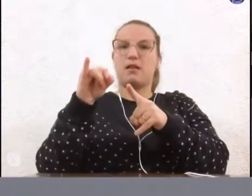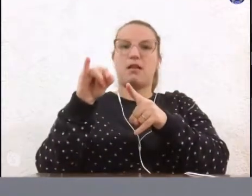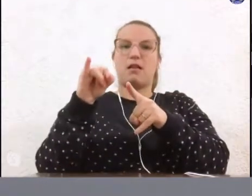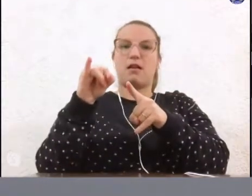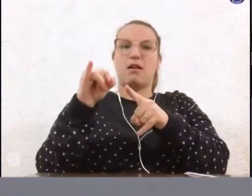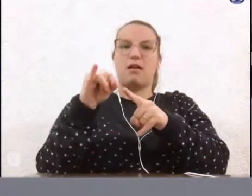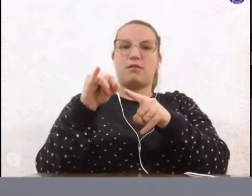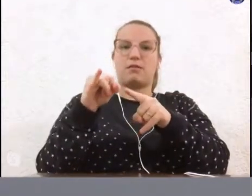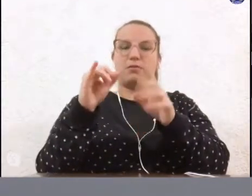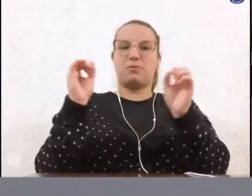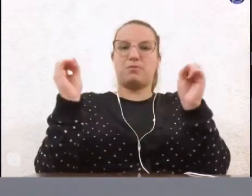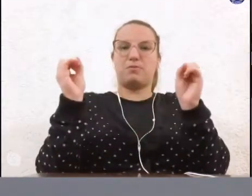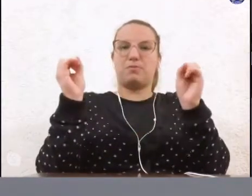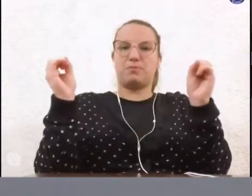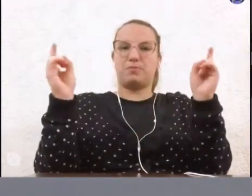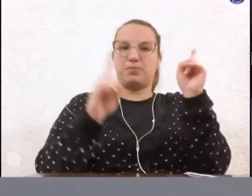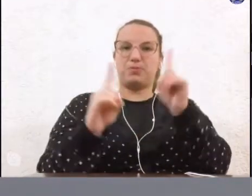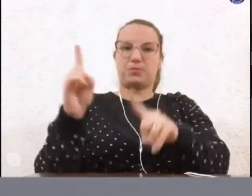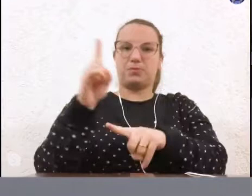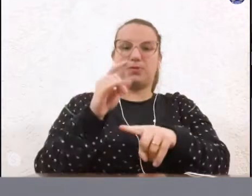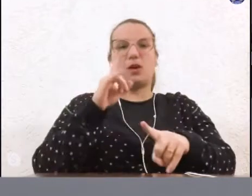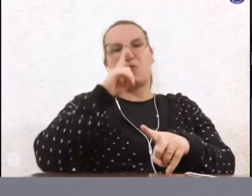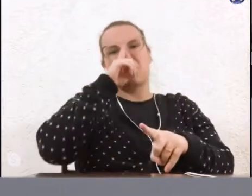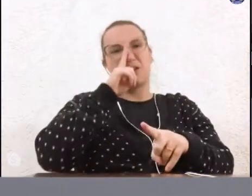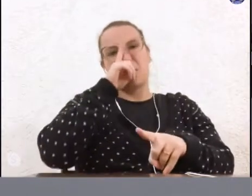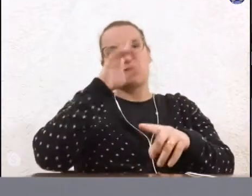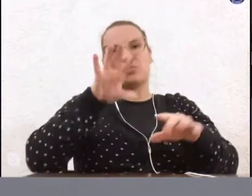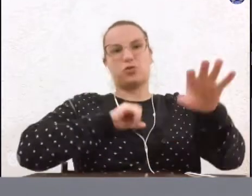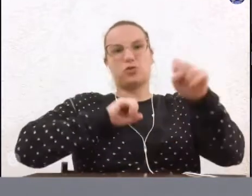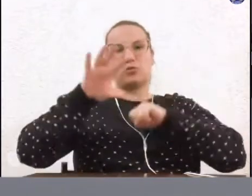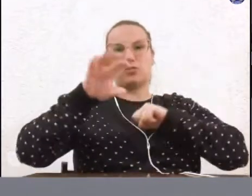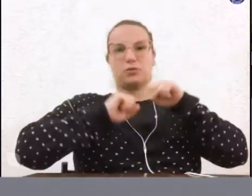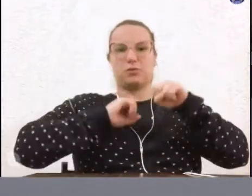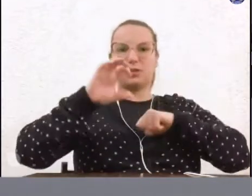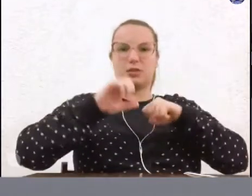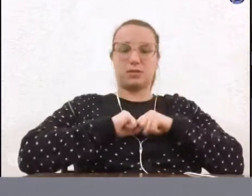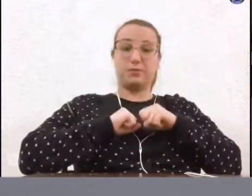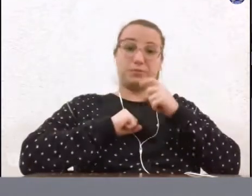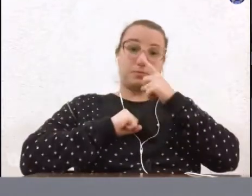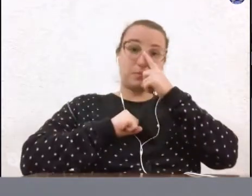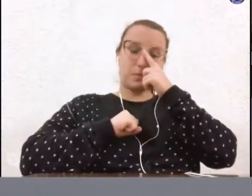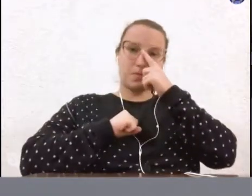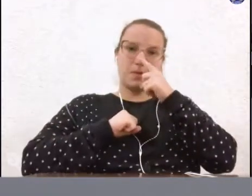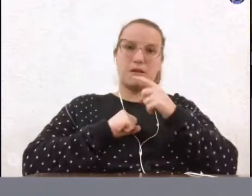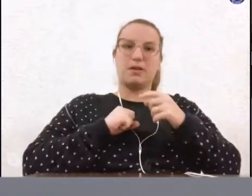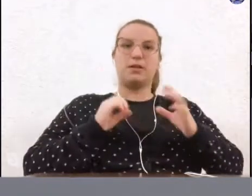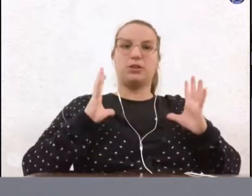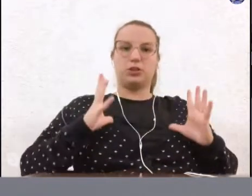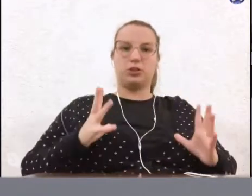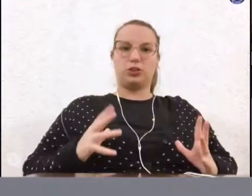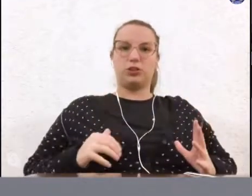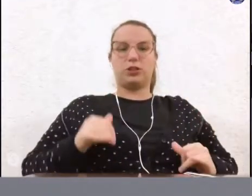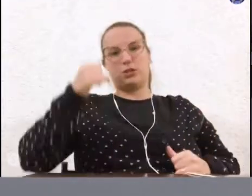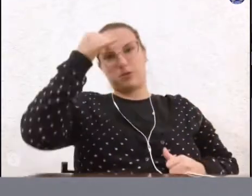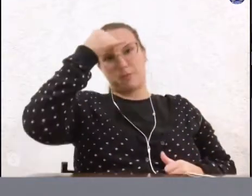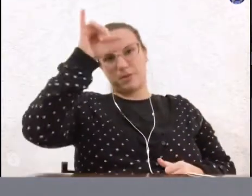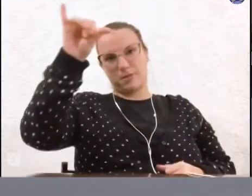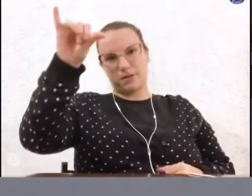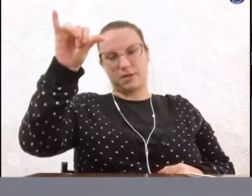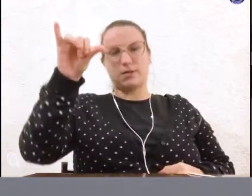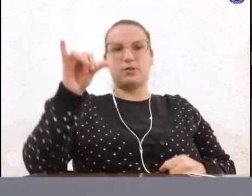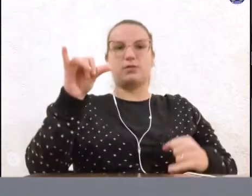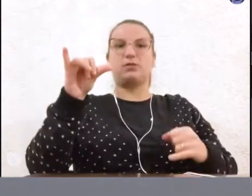pessoas ao risco de contaminação. Com medidas de higiene e prevenção, recomendo aos